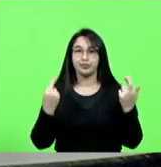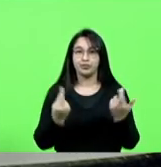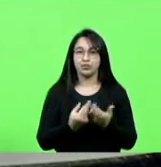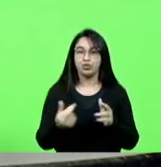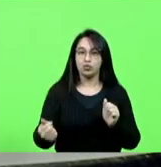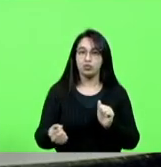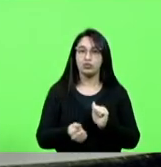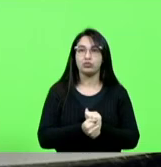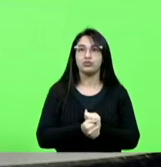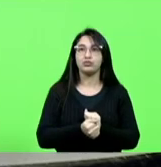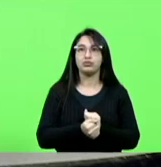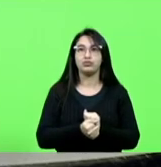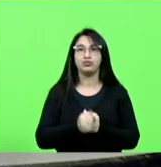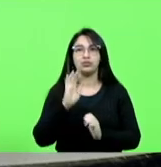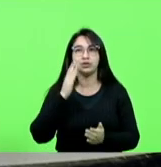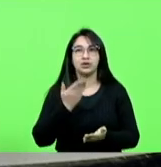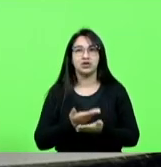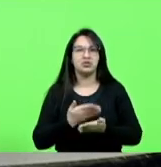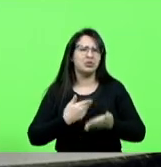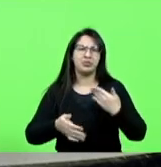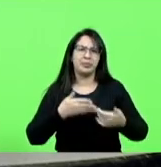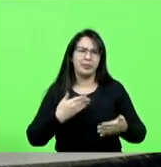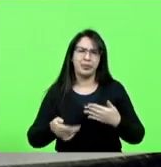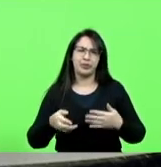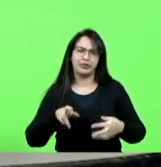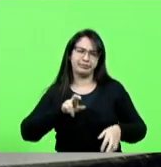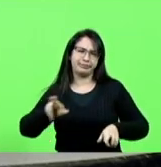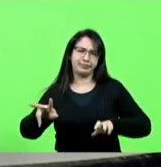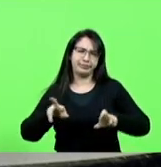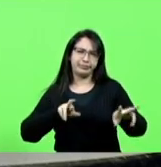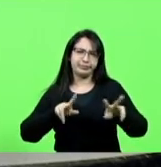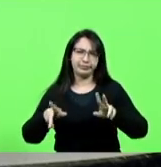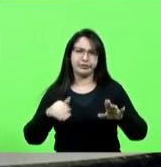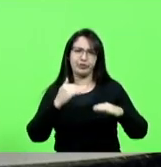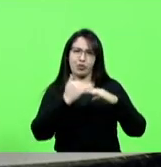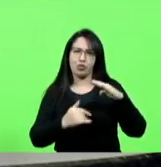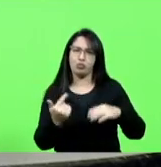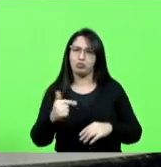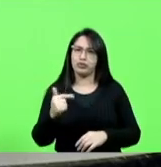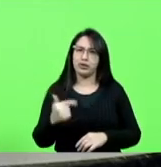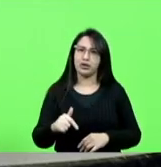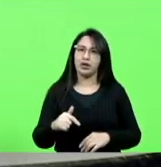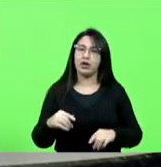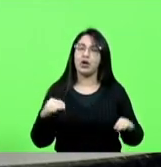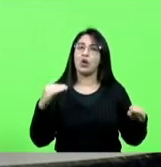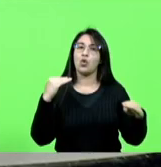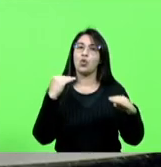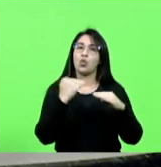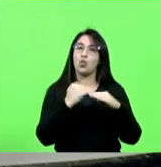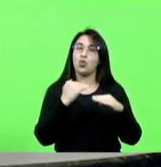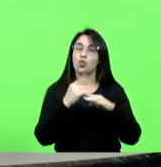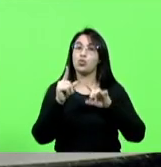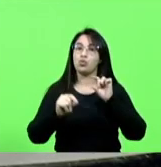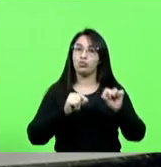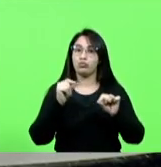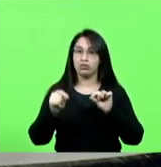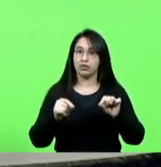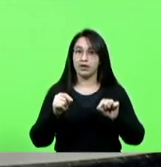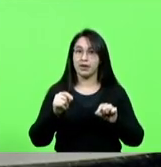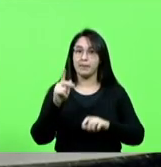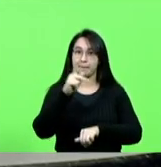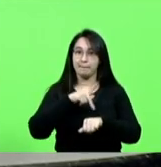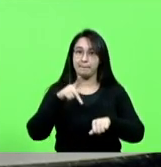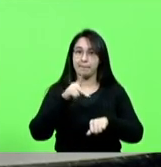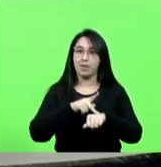acredito que independente de nossas diferenças, acordamos que este país só tem um caminho para o desenvolvimento,